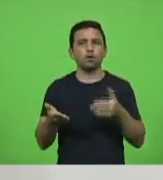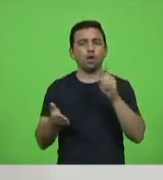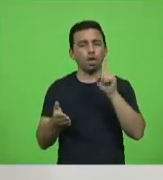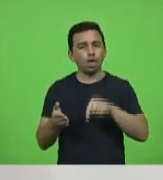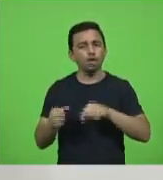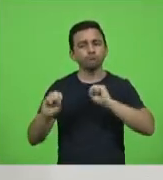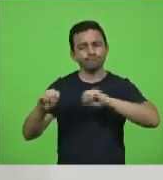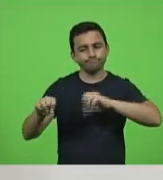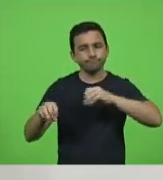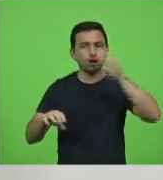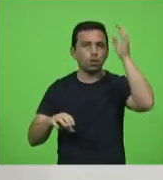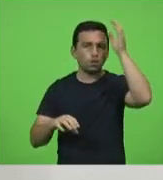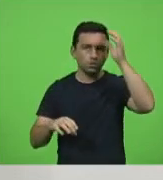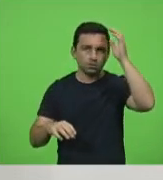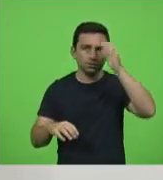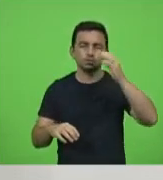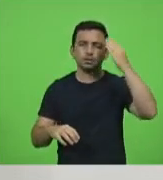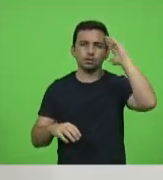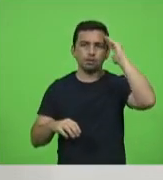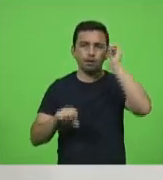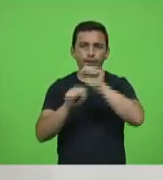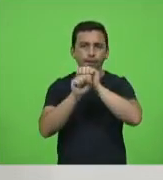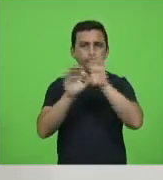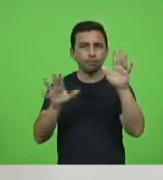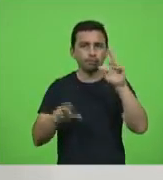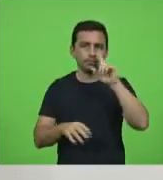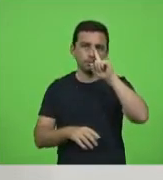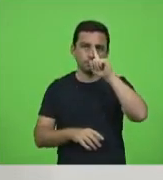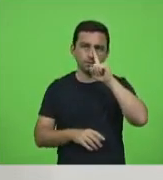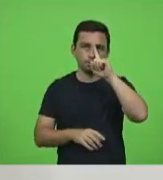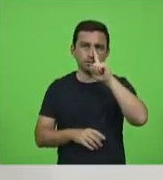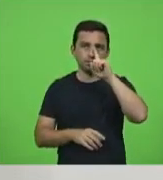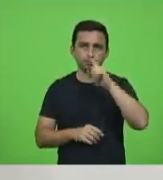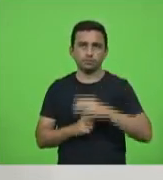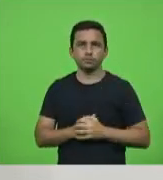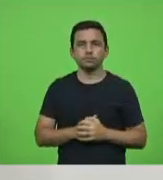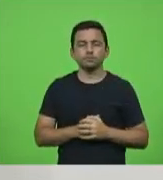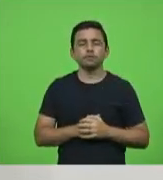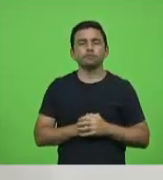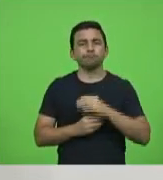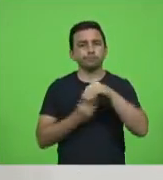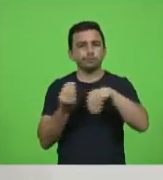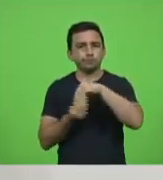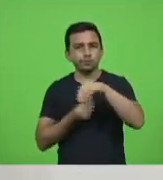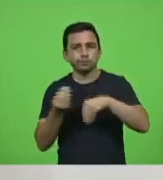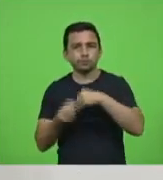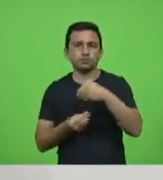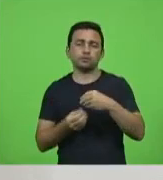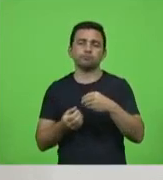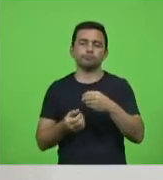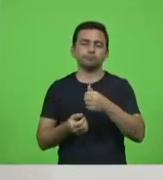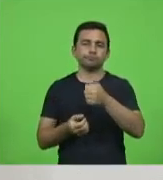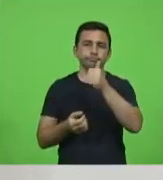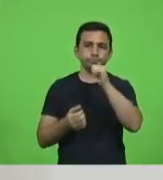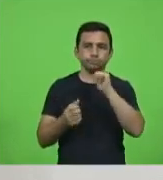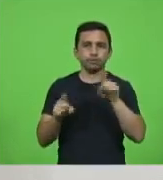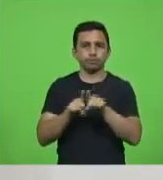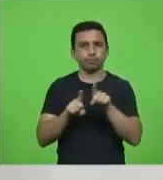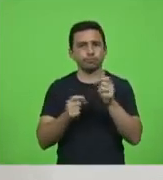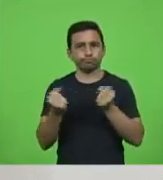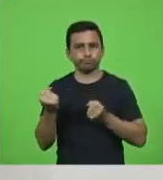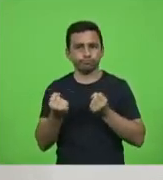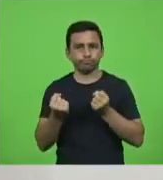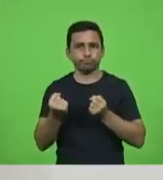conscientização do perigo desta biose entre álcool e volante era isso senhor presidente